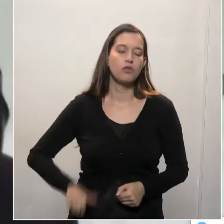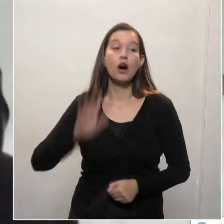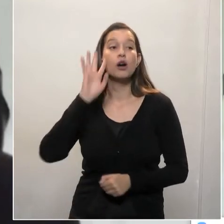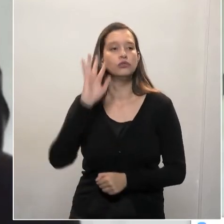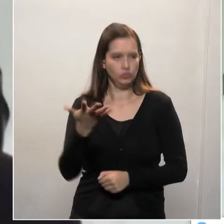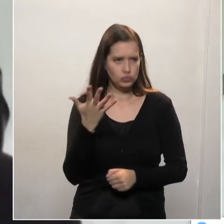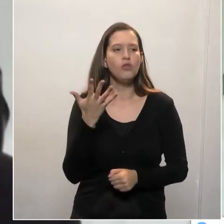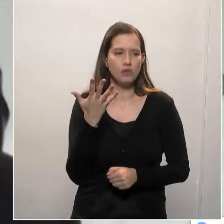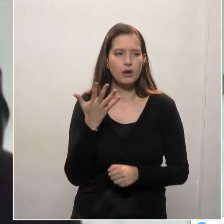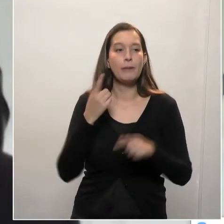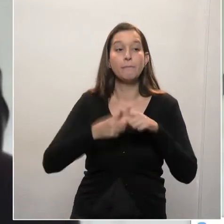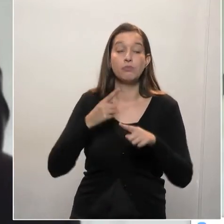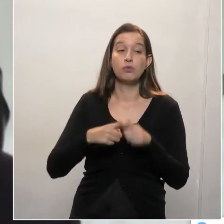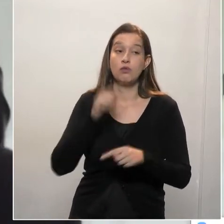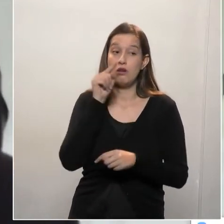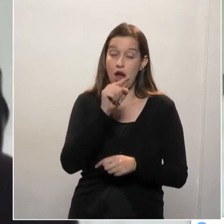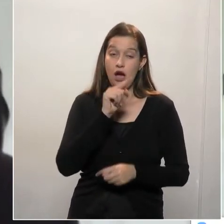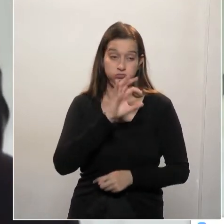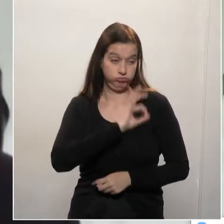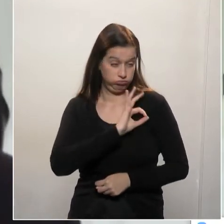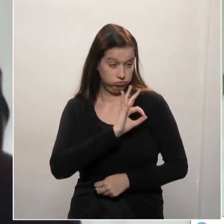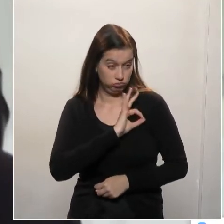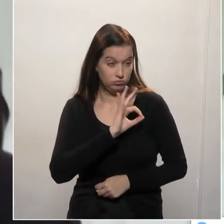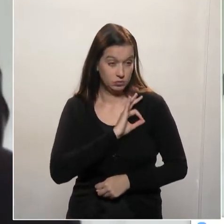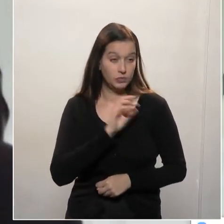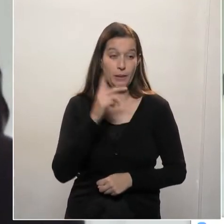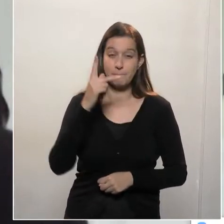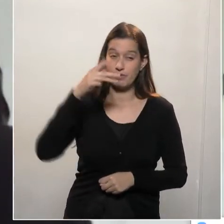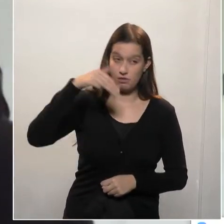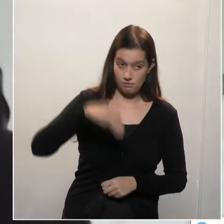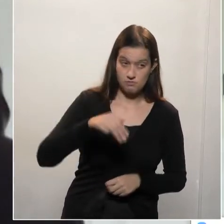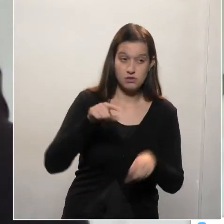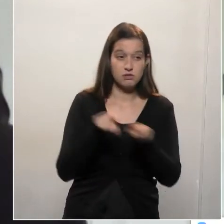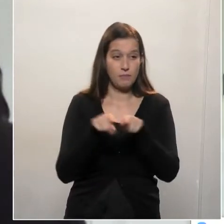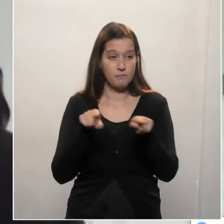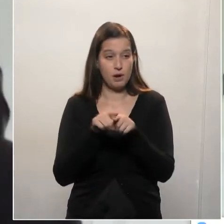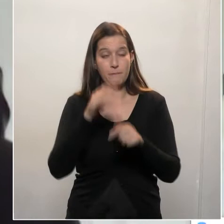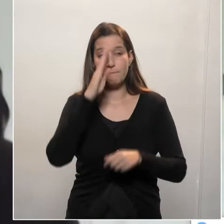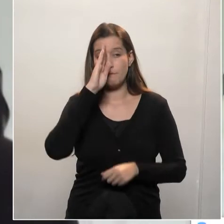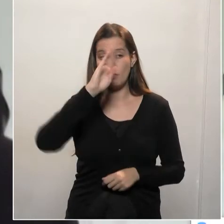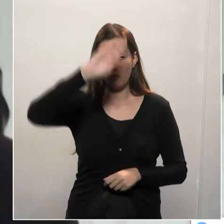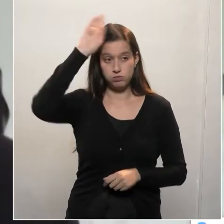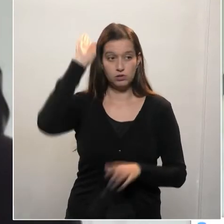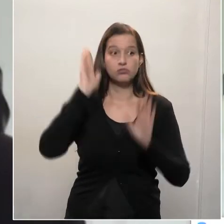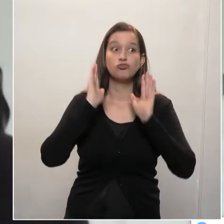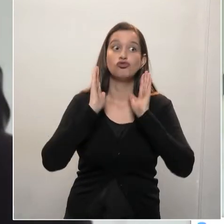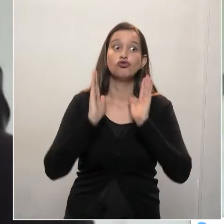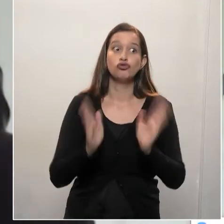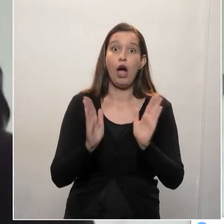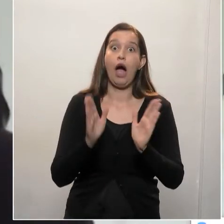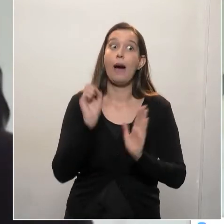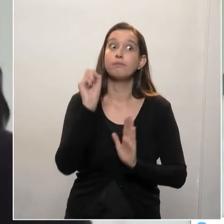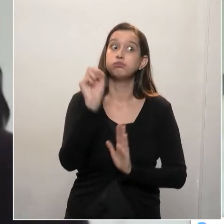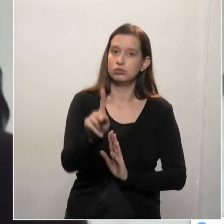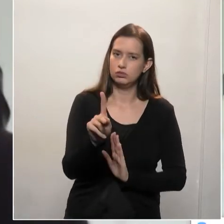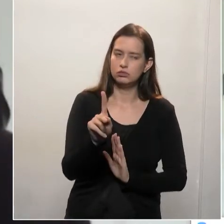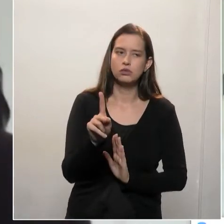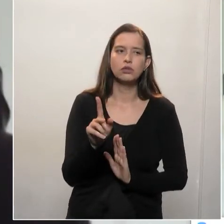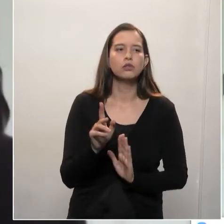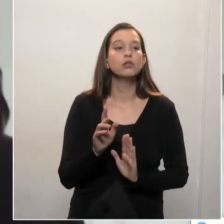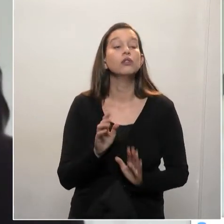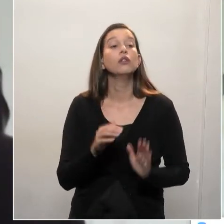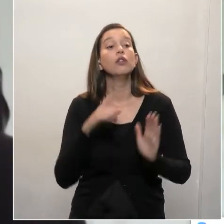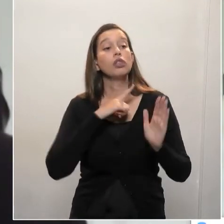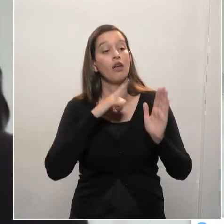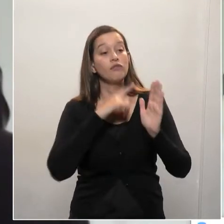policiais militares e bombeiros aposentados, que tiveram um desconto que vem